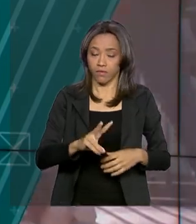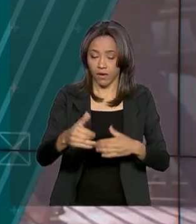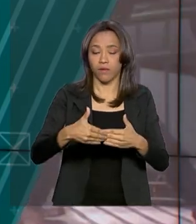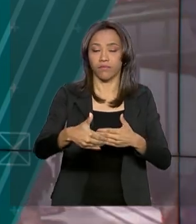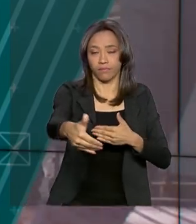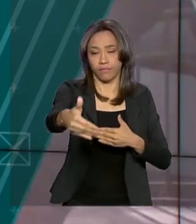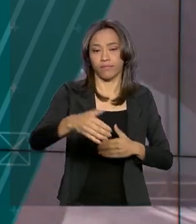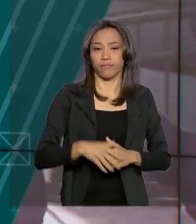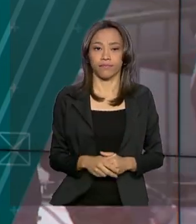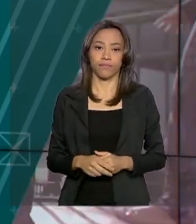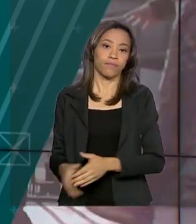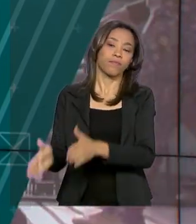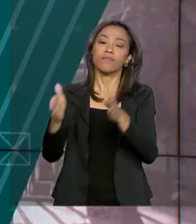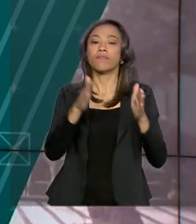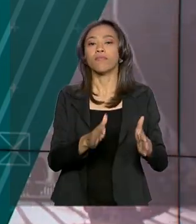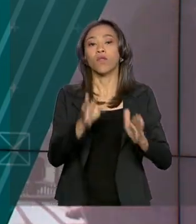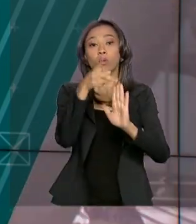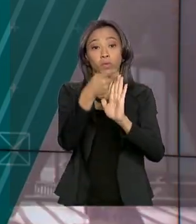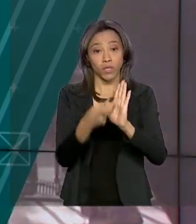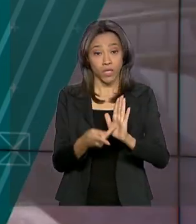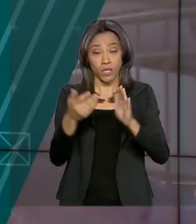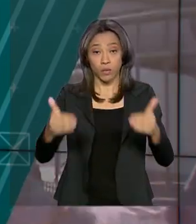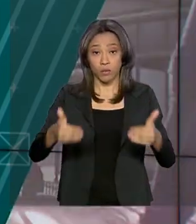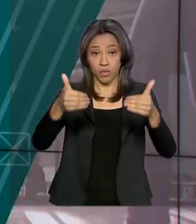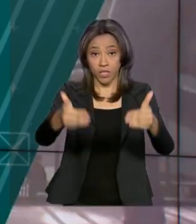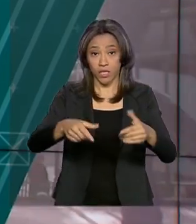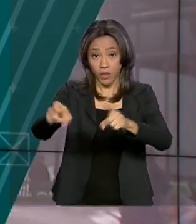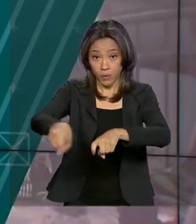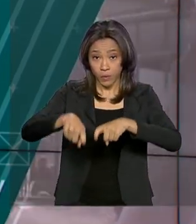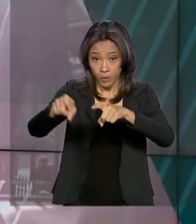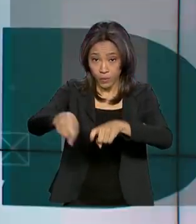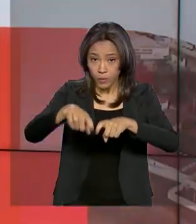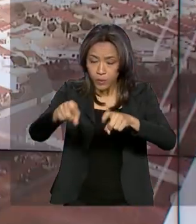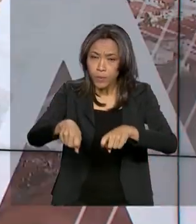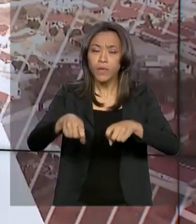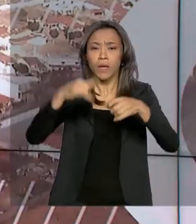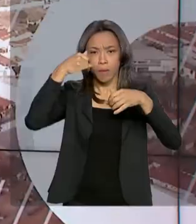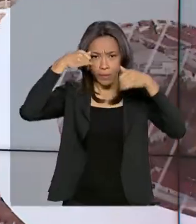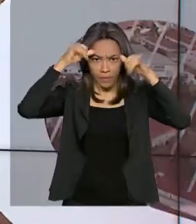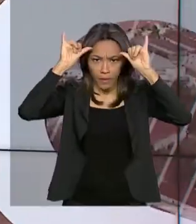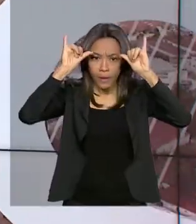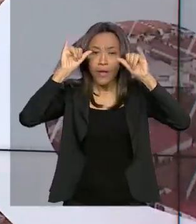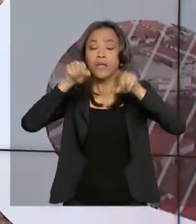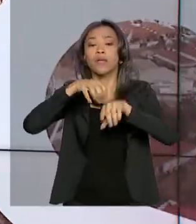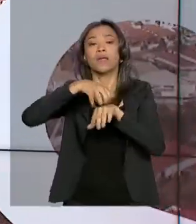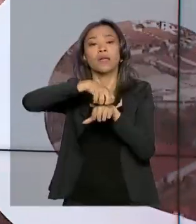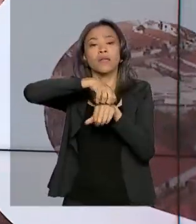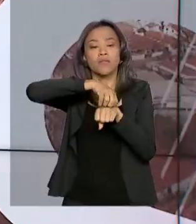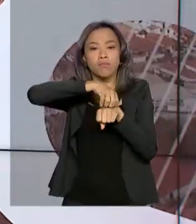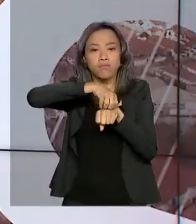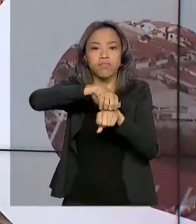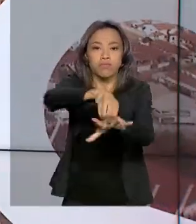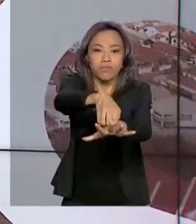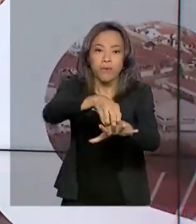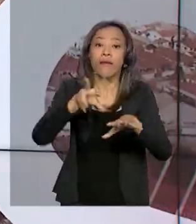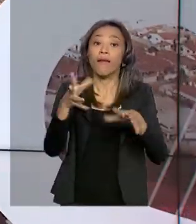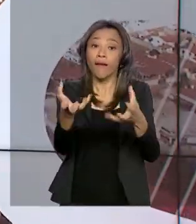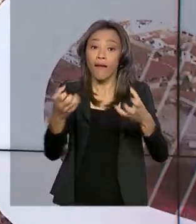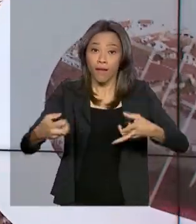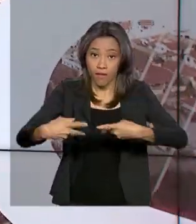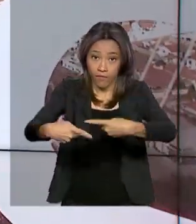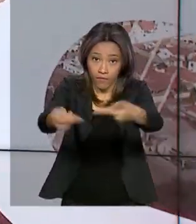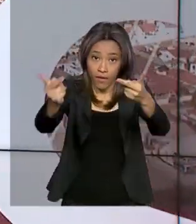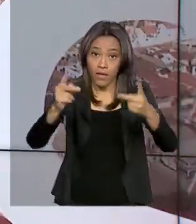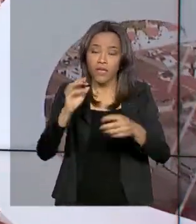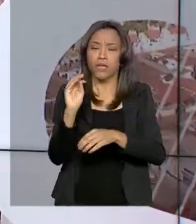Olha, e um projeto do Ministério da Agricultura, Pecuária e Abastecimento quer levar inovação e sustentabilidade a produtores de